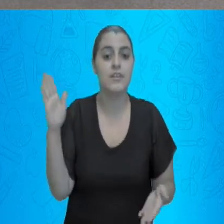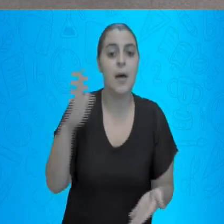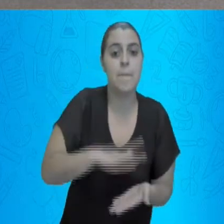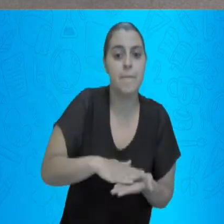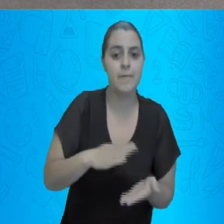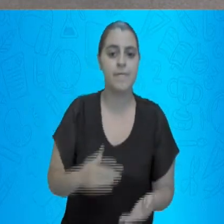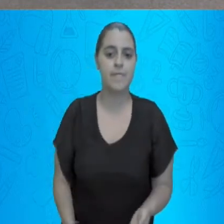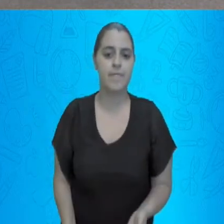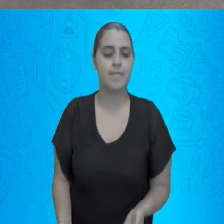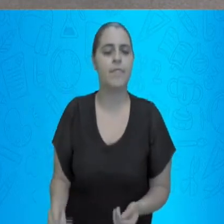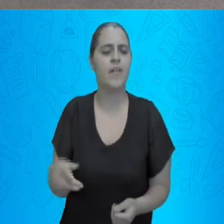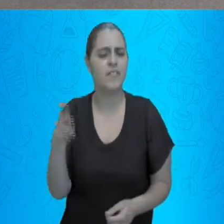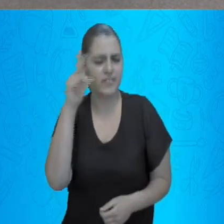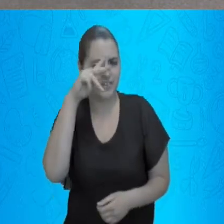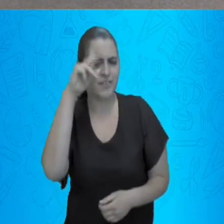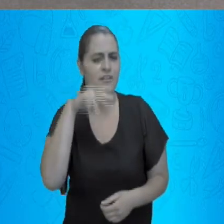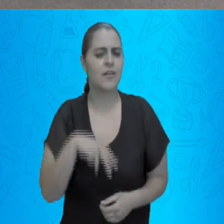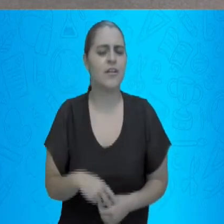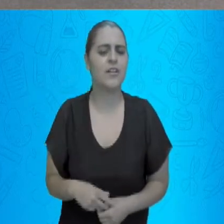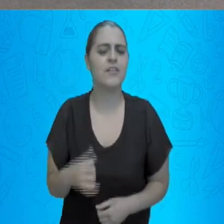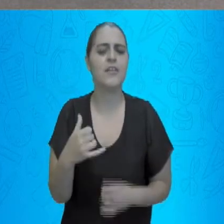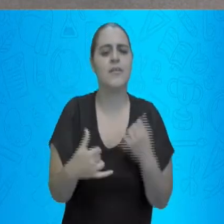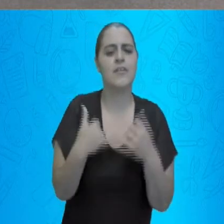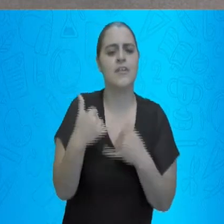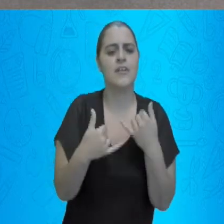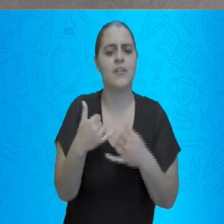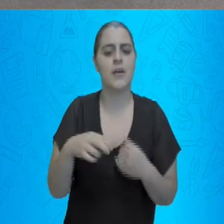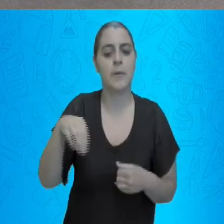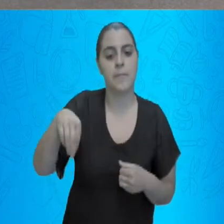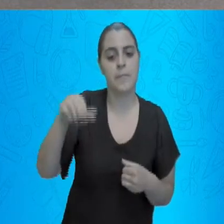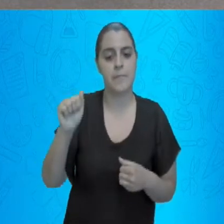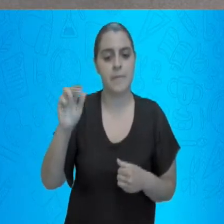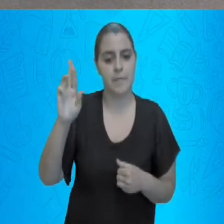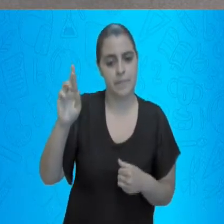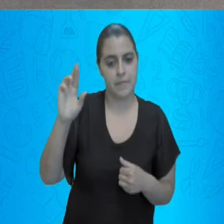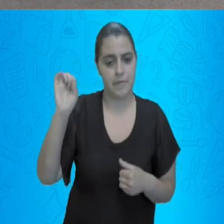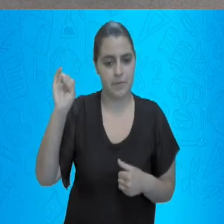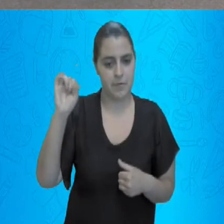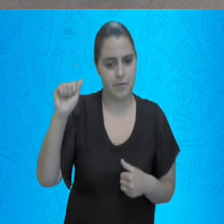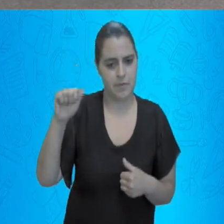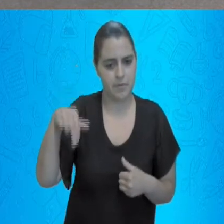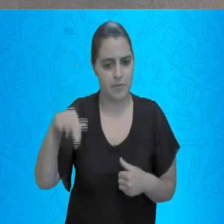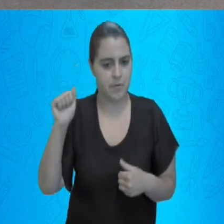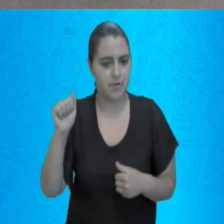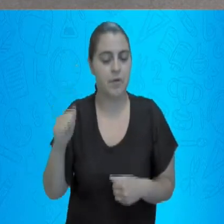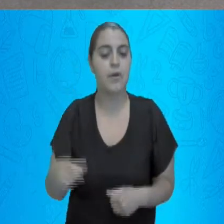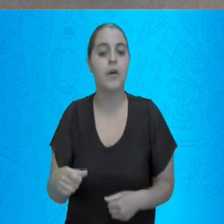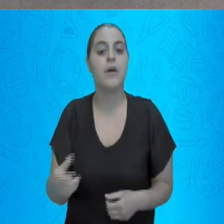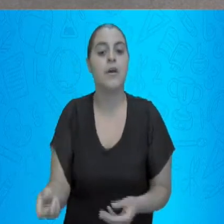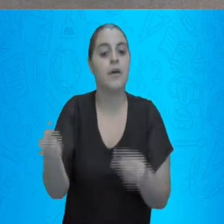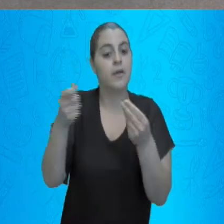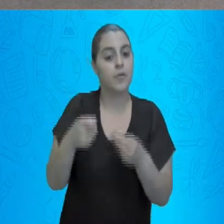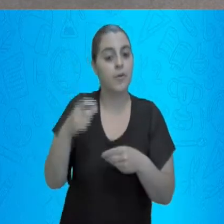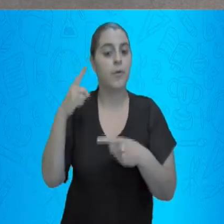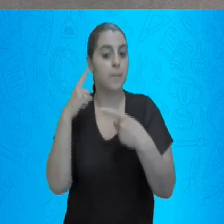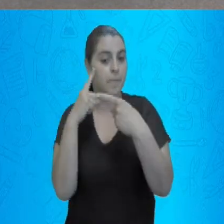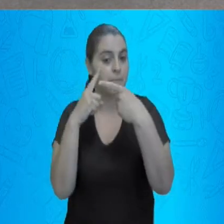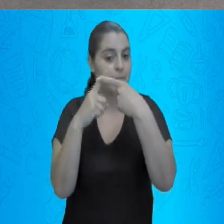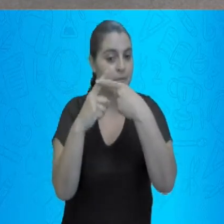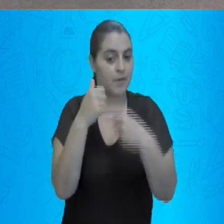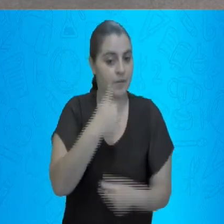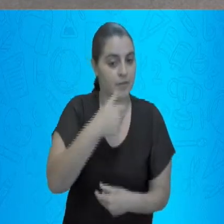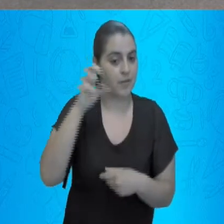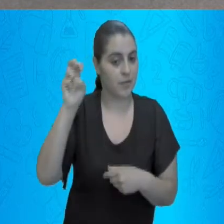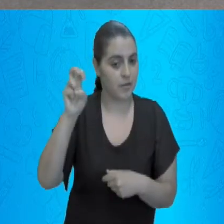vocês lembram? E nessa brincadeira, Mariana ganhou mais 15. Então, para a gente saber